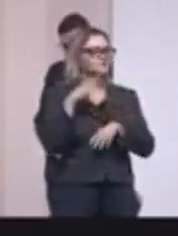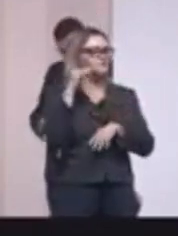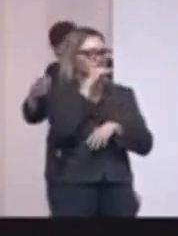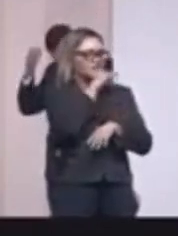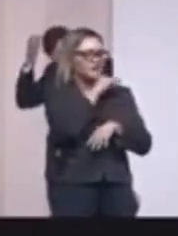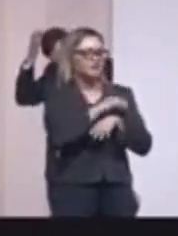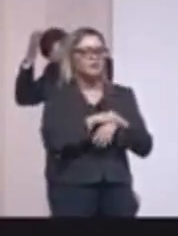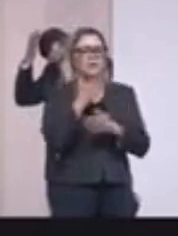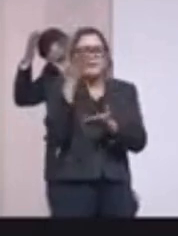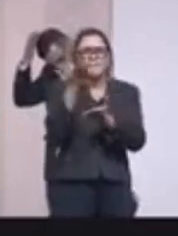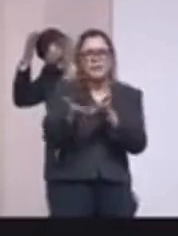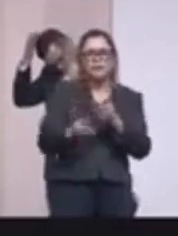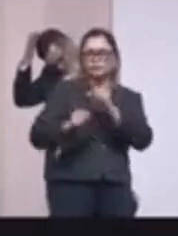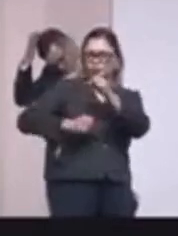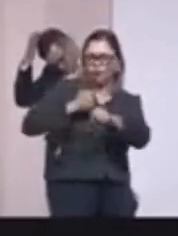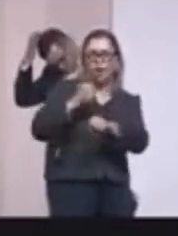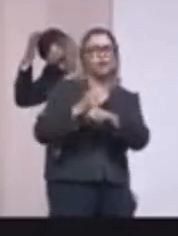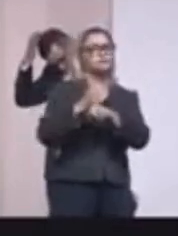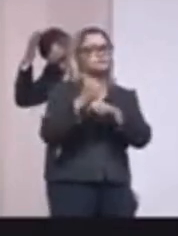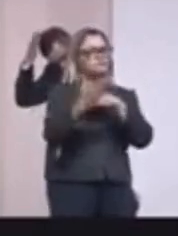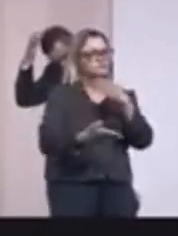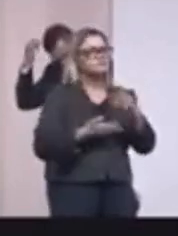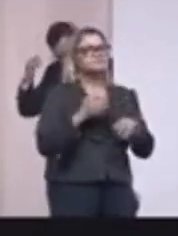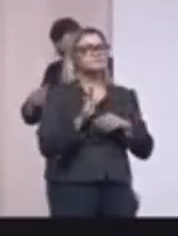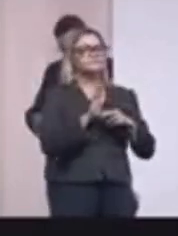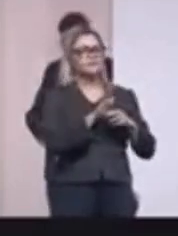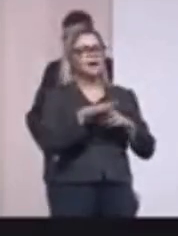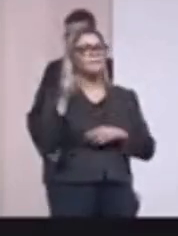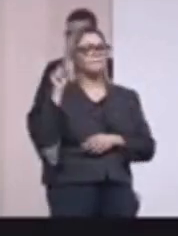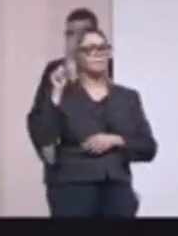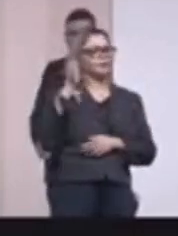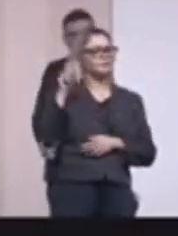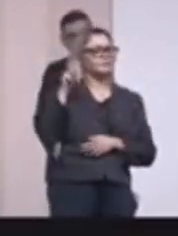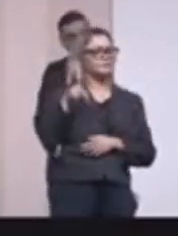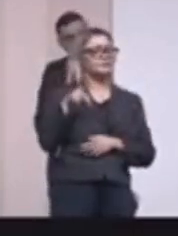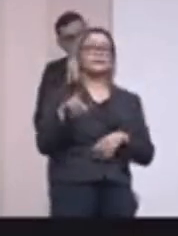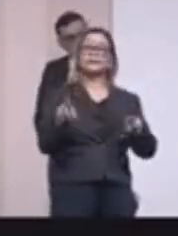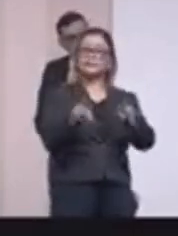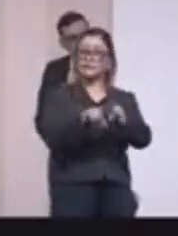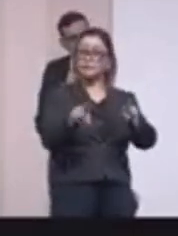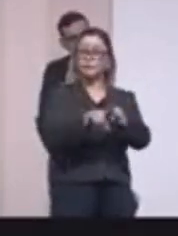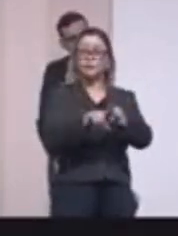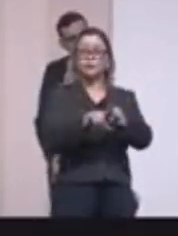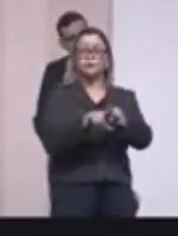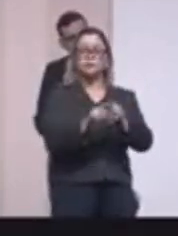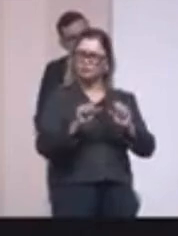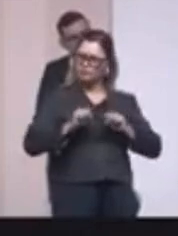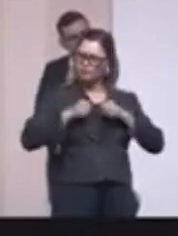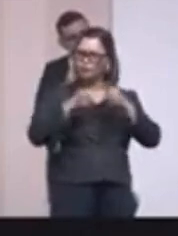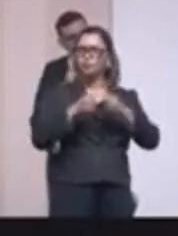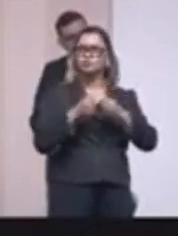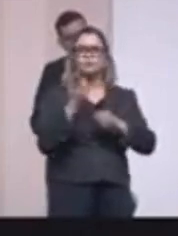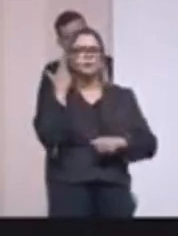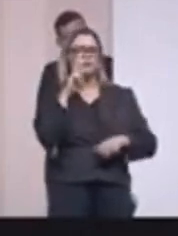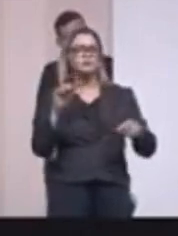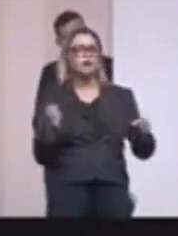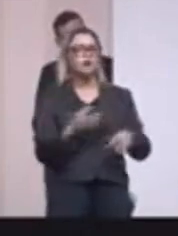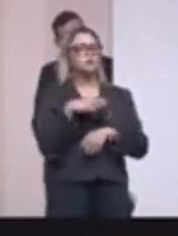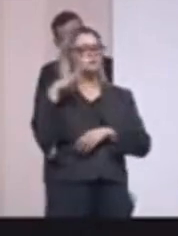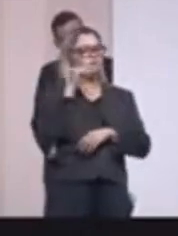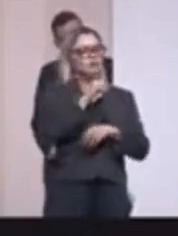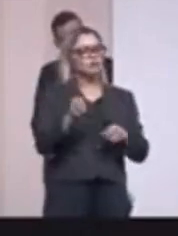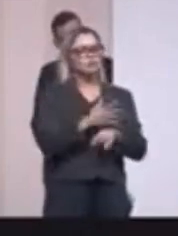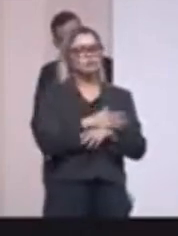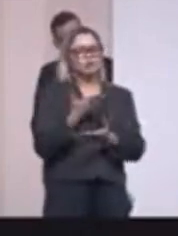A gente tem uma perda todos os anos em função das aposentadorias e, obviamente, a gente está fazendo esforço para recompletar os efetivos.